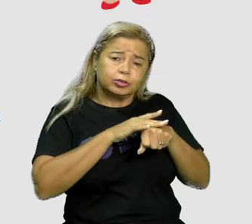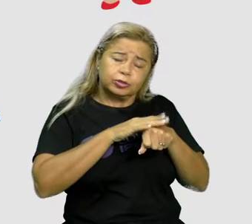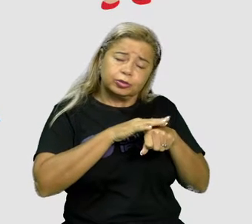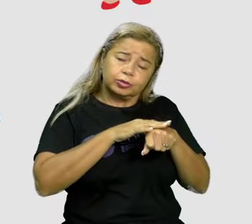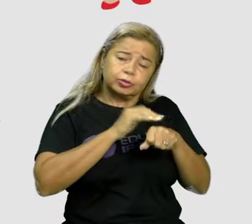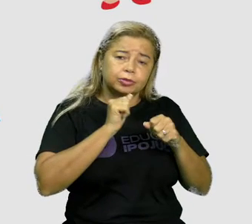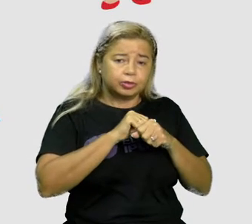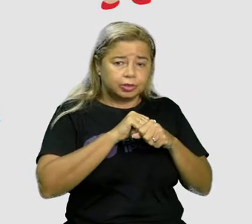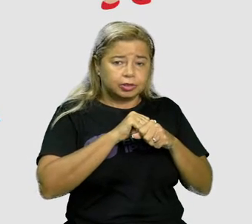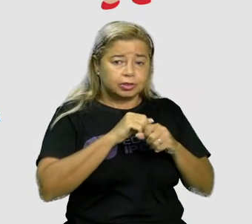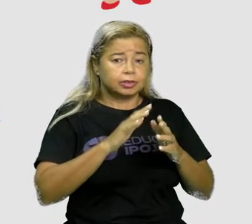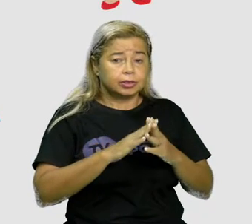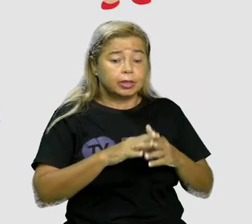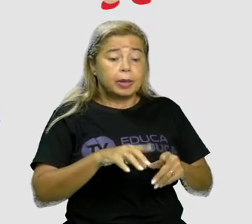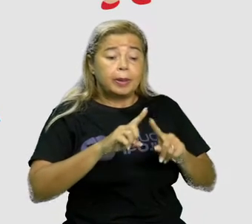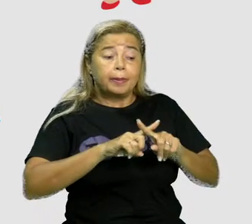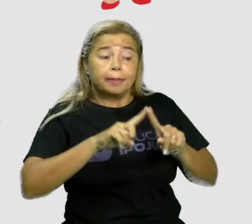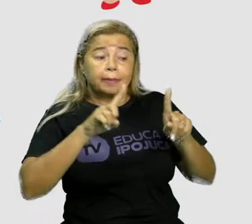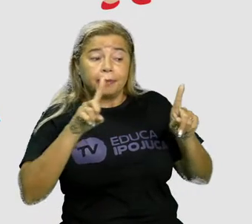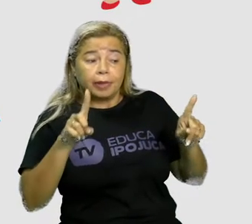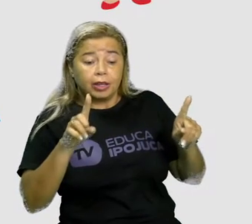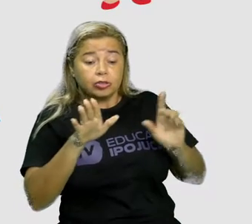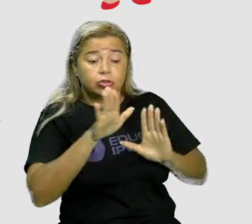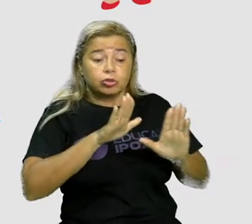caminho da floresta havia um lobo muito mau.